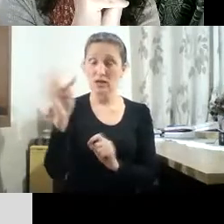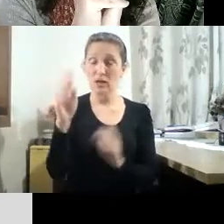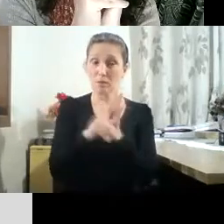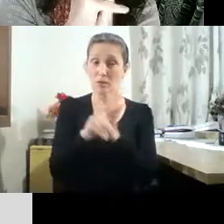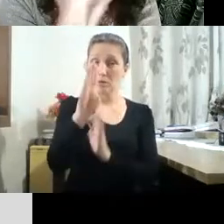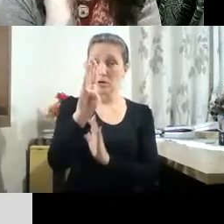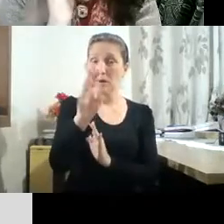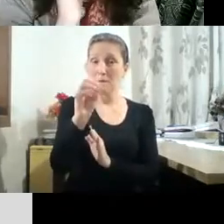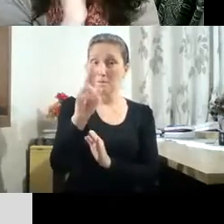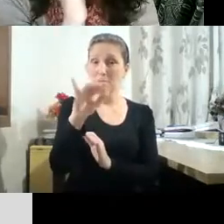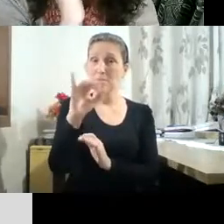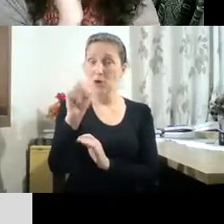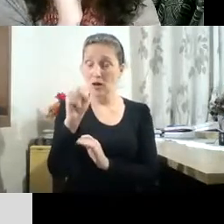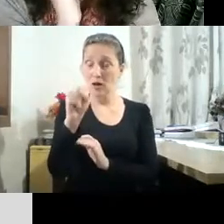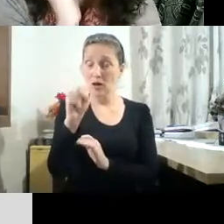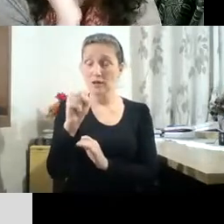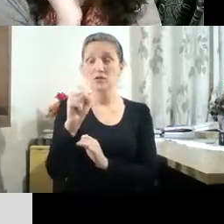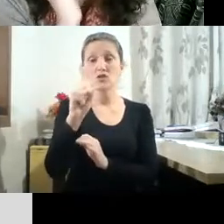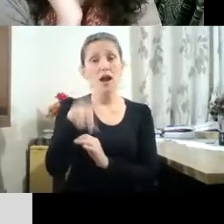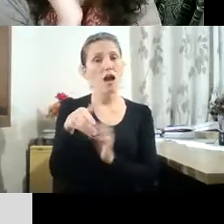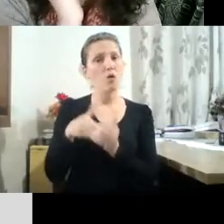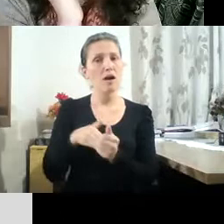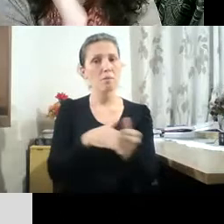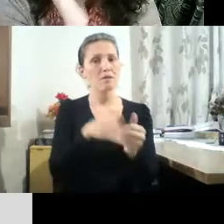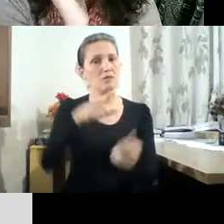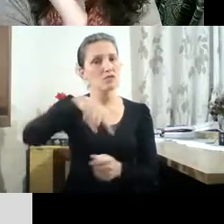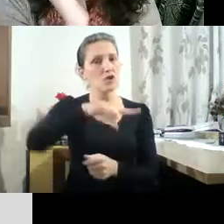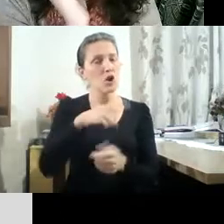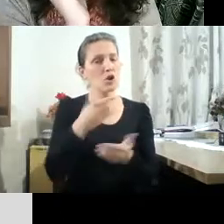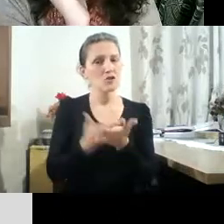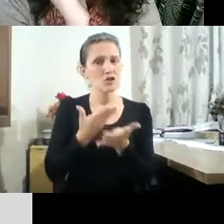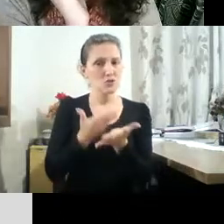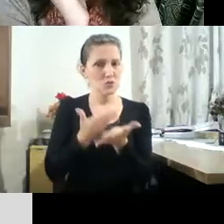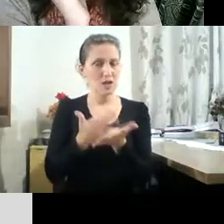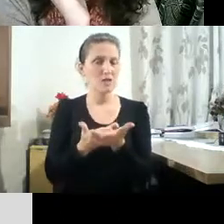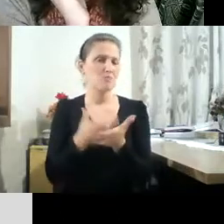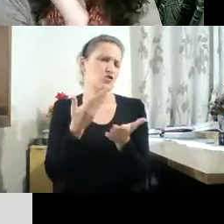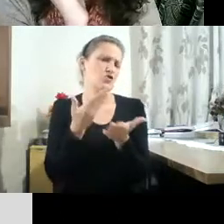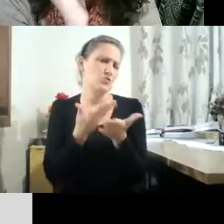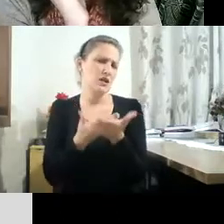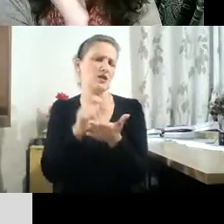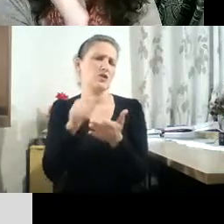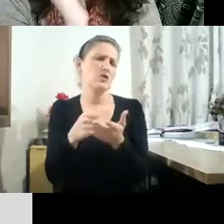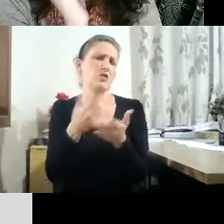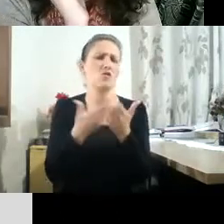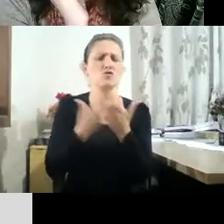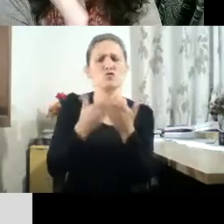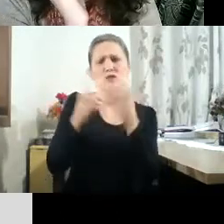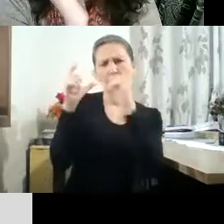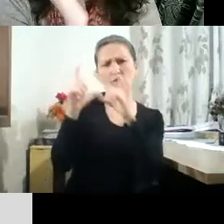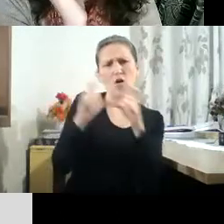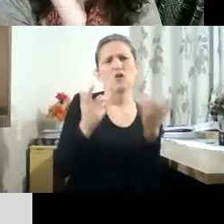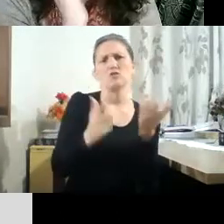ela faz parte da trajetória de muitos de nós que estamos aqui, de muitos estudantes, de muitos fotógrafos, de muitos pesquisadores e